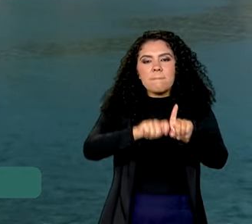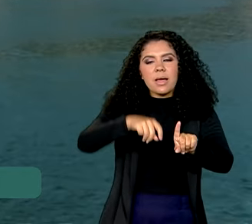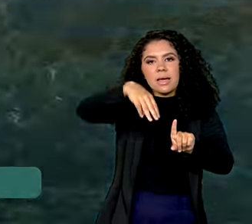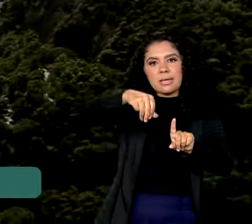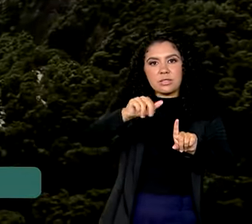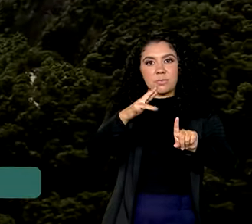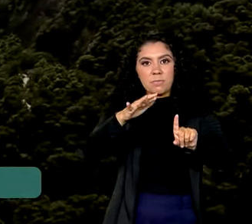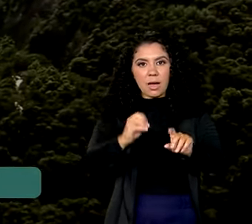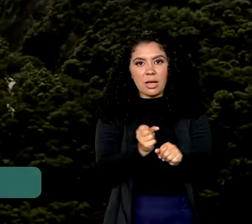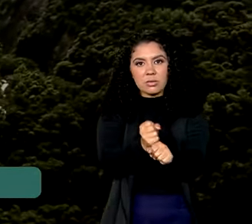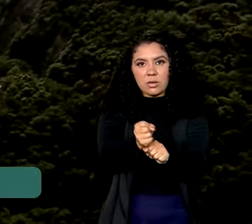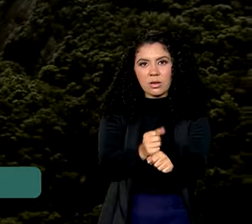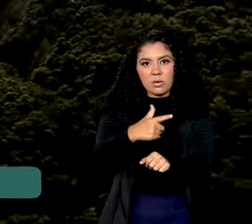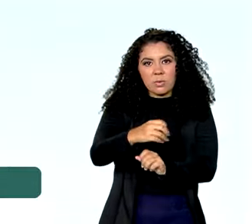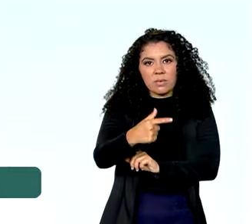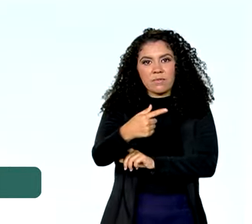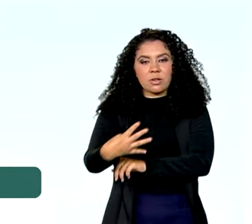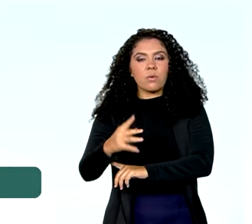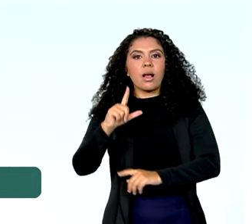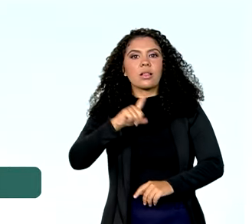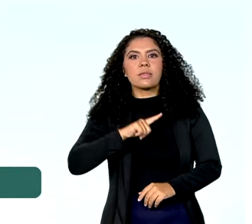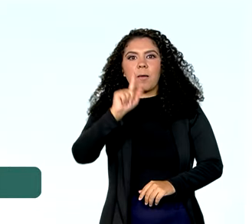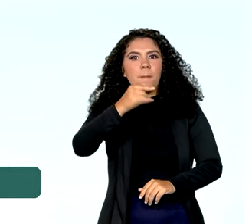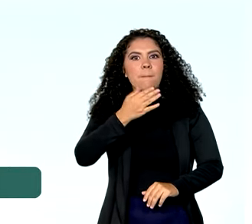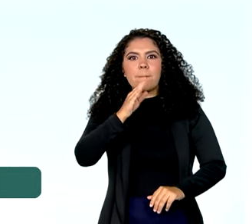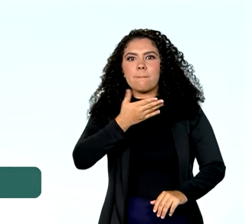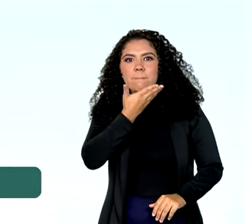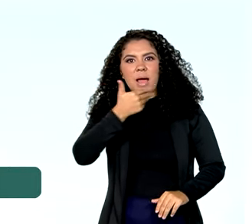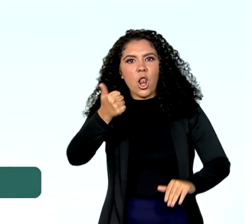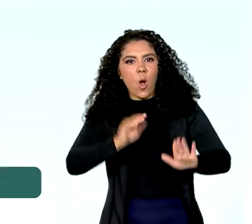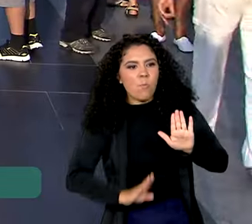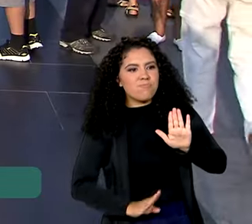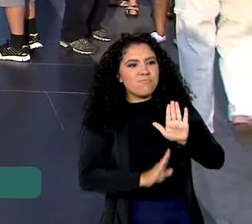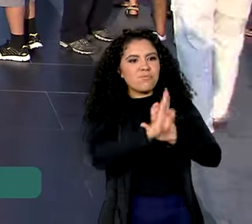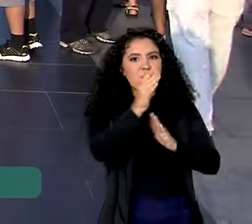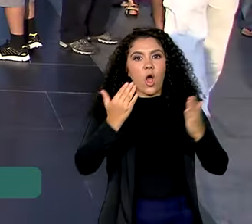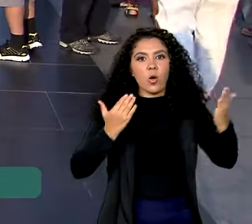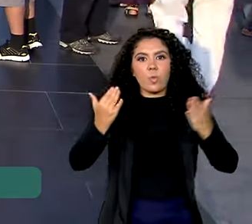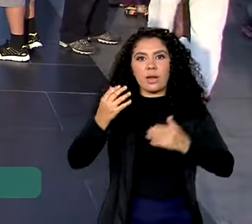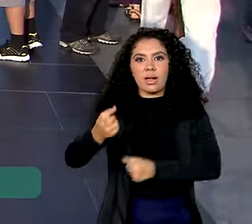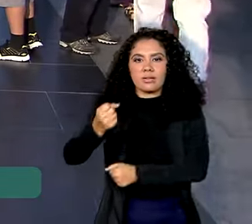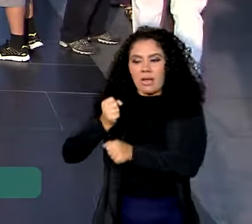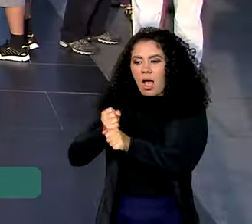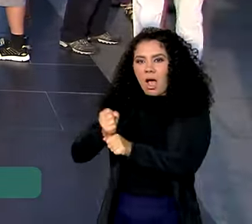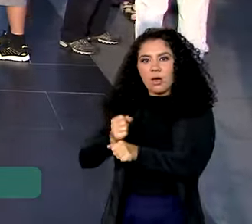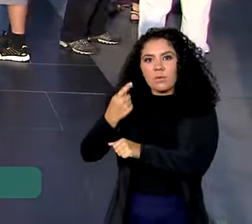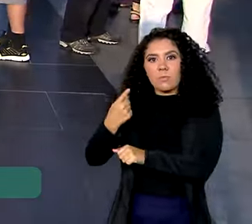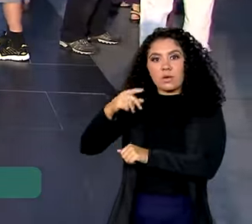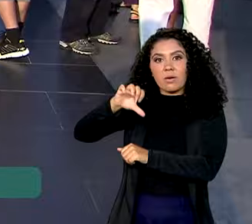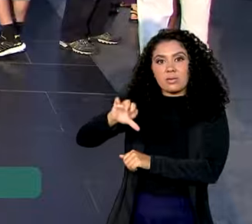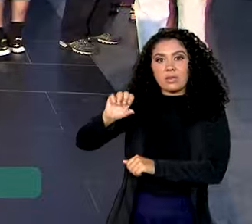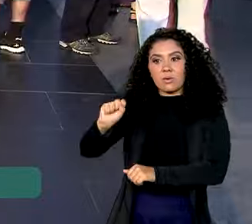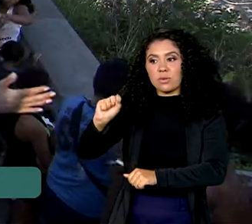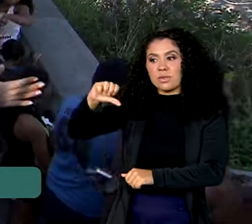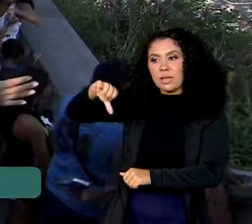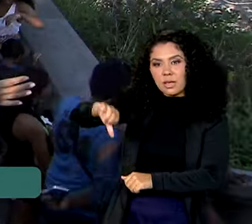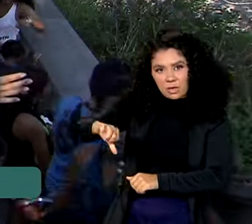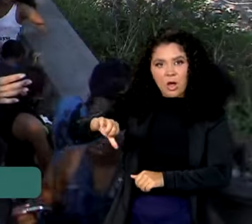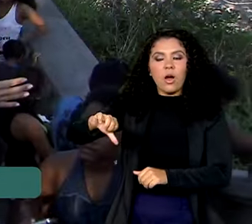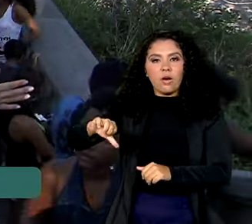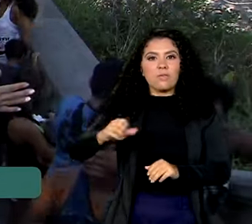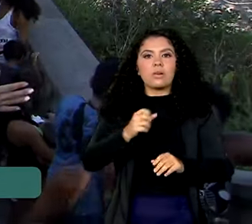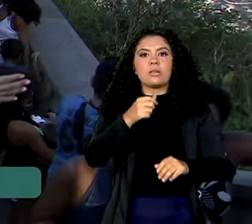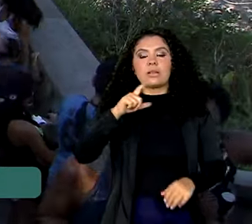2024, nós temos o melhor março da série histórica, desde 1989. Entraram em março de 2024,